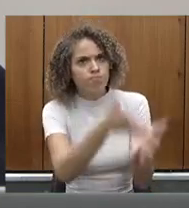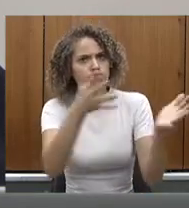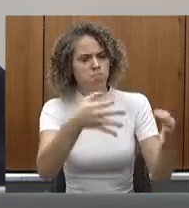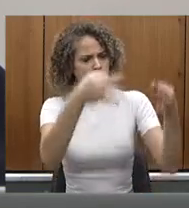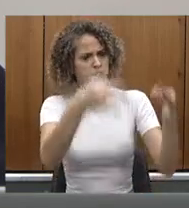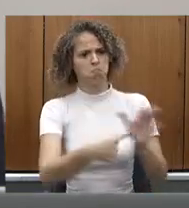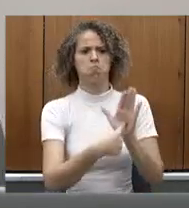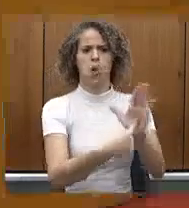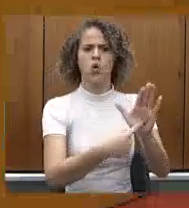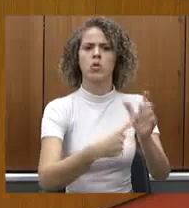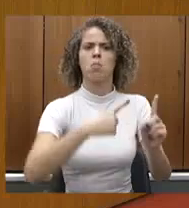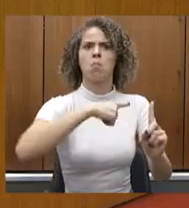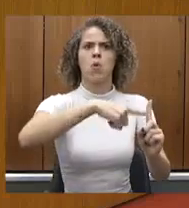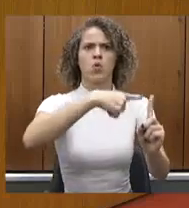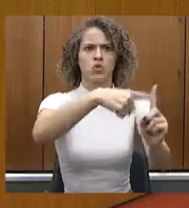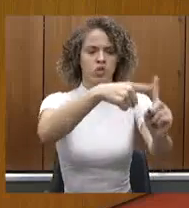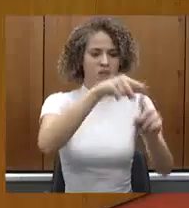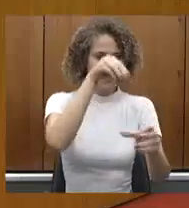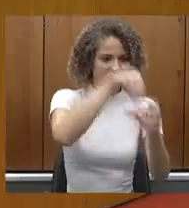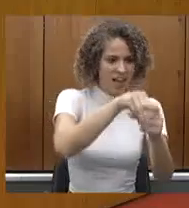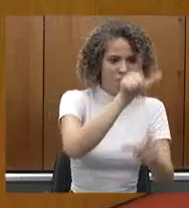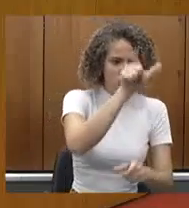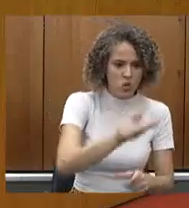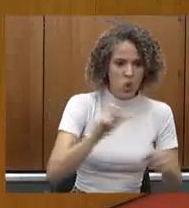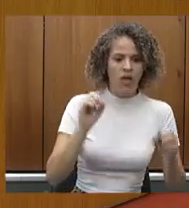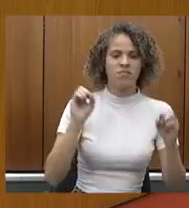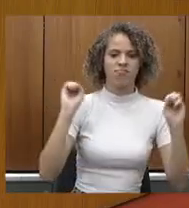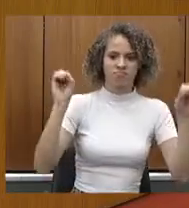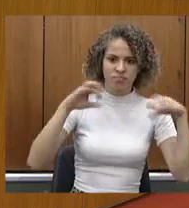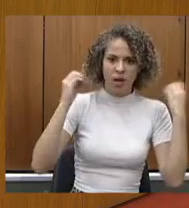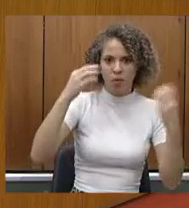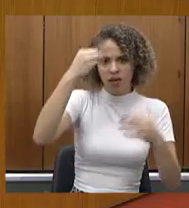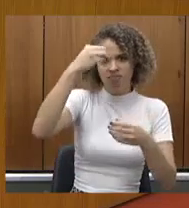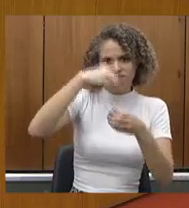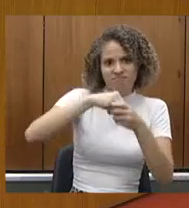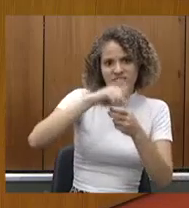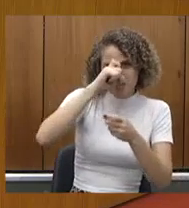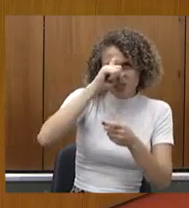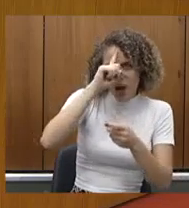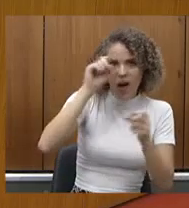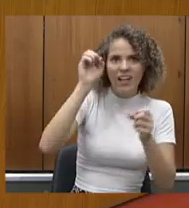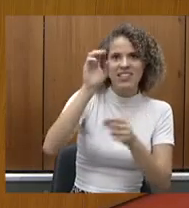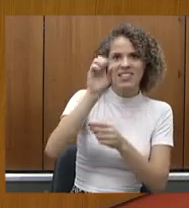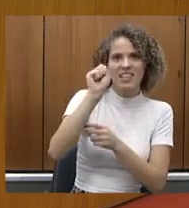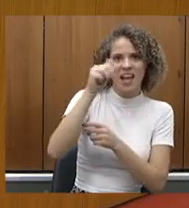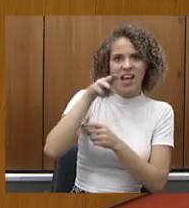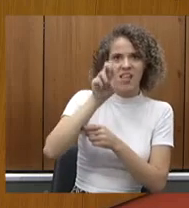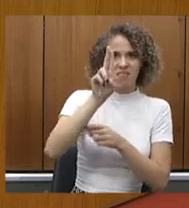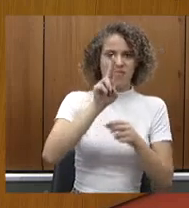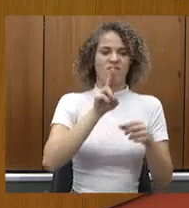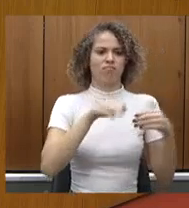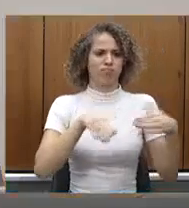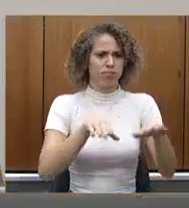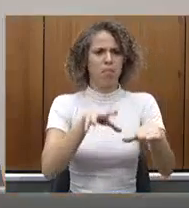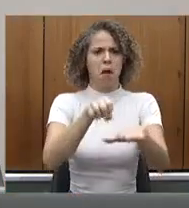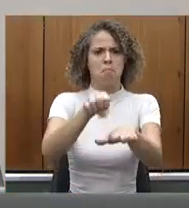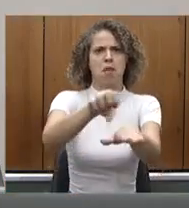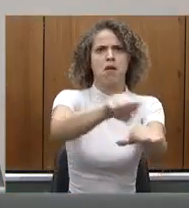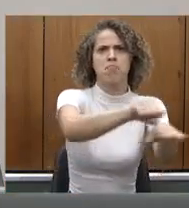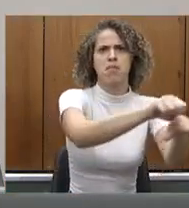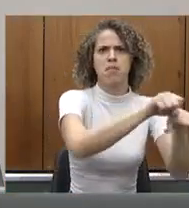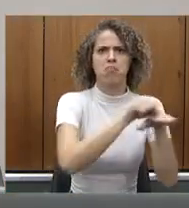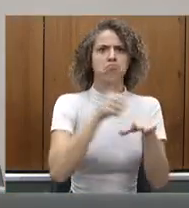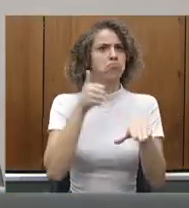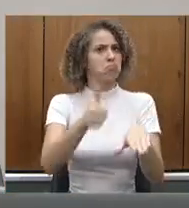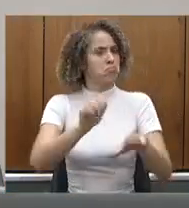significativa o trabalho do SAMU. Viu, Fernando? É muito importante isso para a gente. Eu queria falar também que o Valora